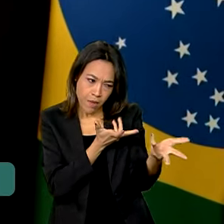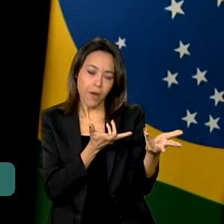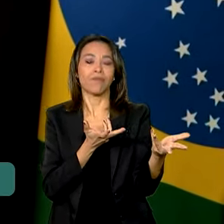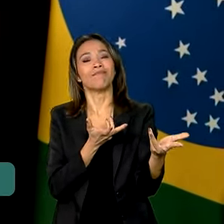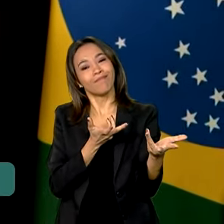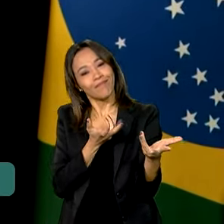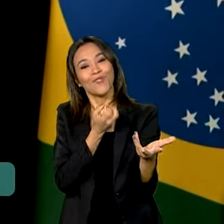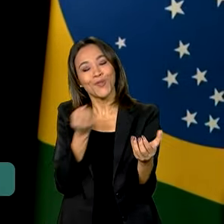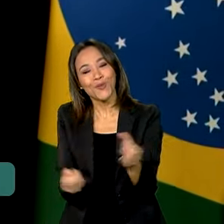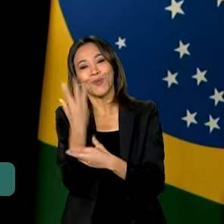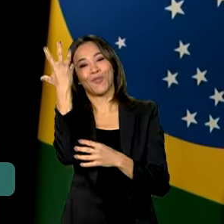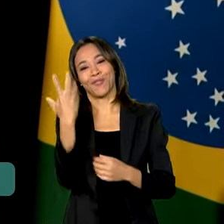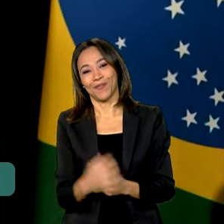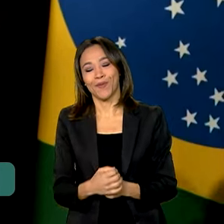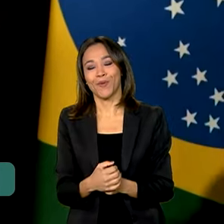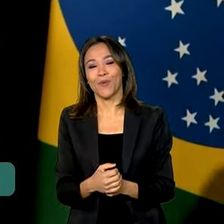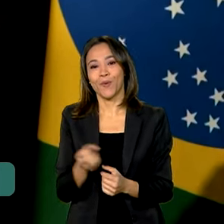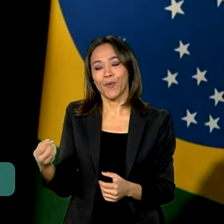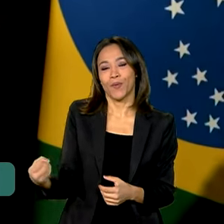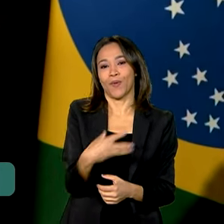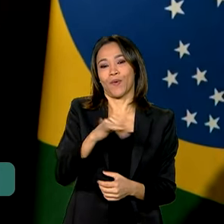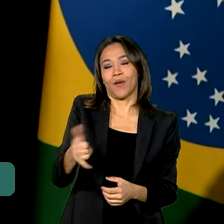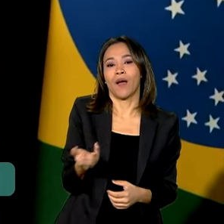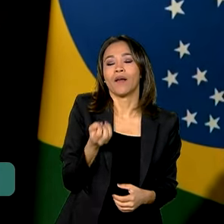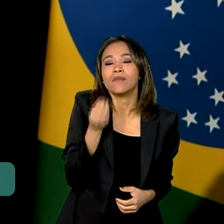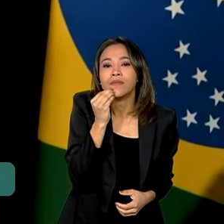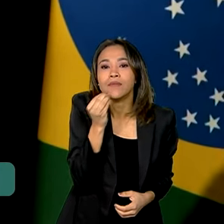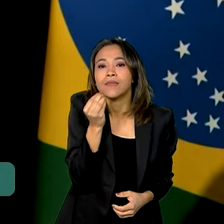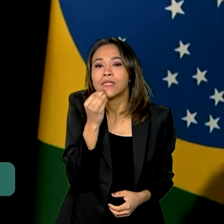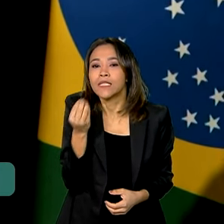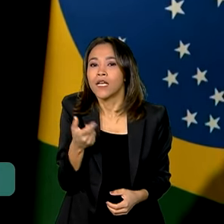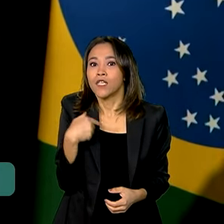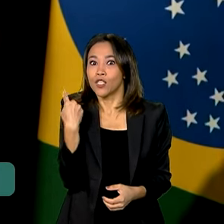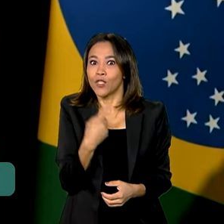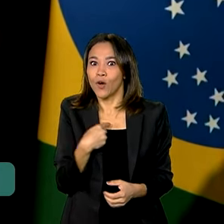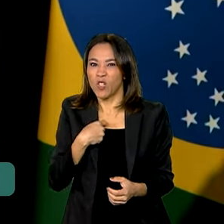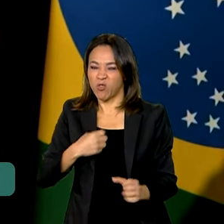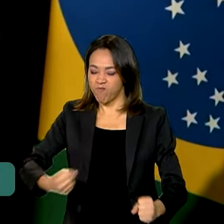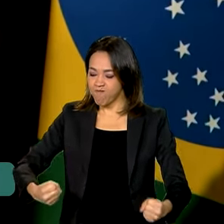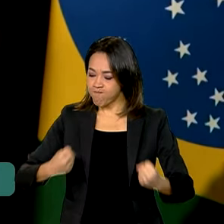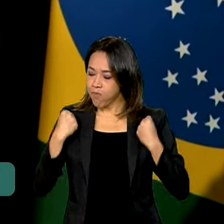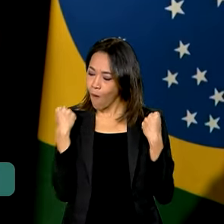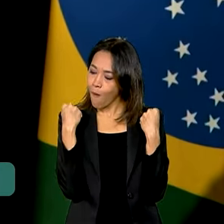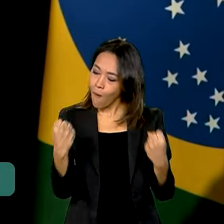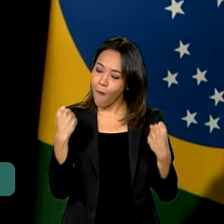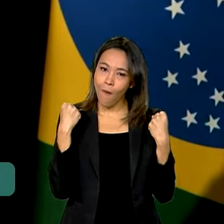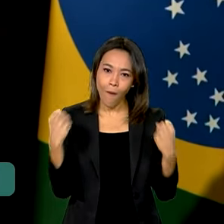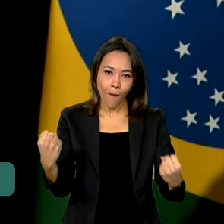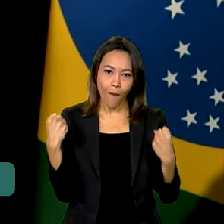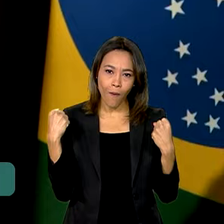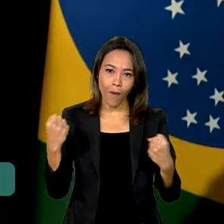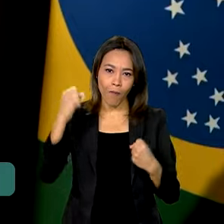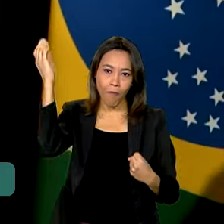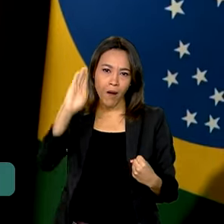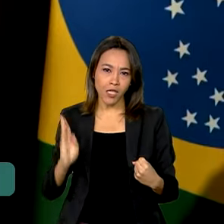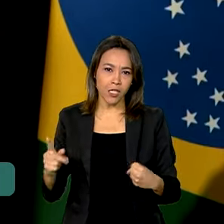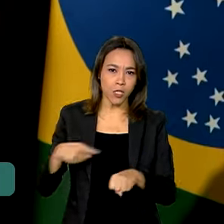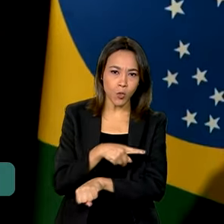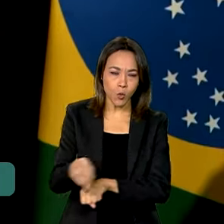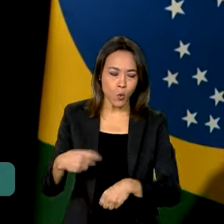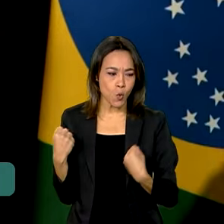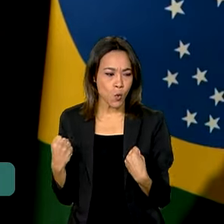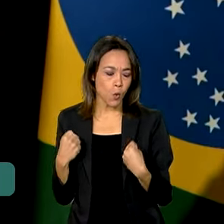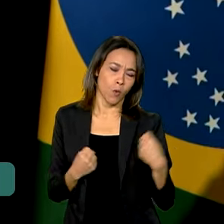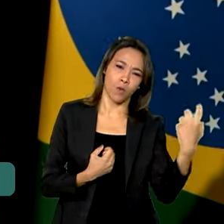nasceu uma grande oportunidade da gente virar duas nações grandes, desenvolvidas, sabe, que